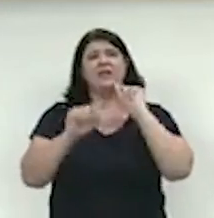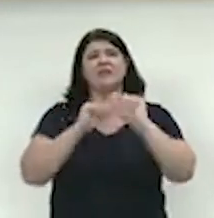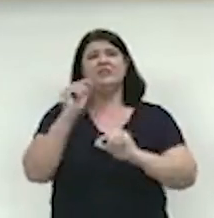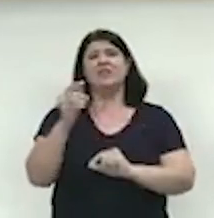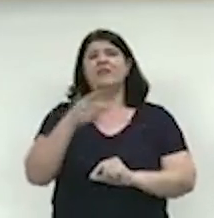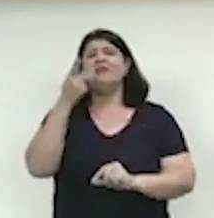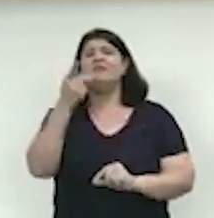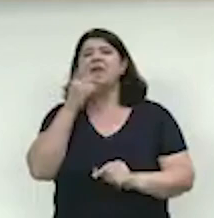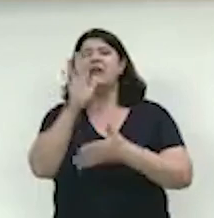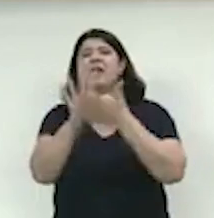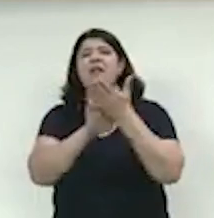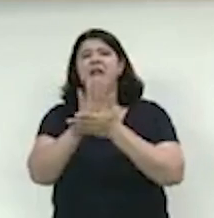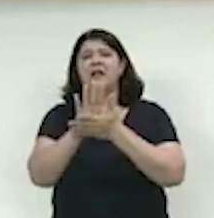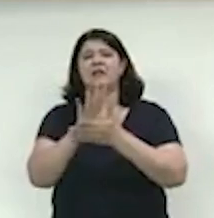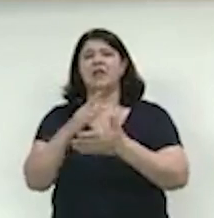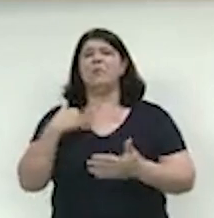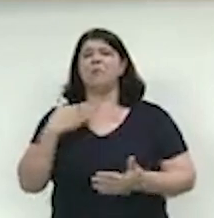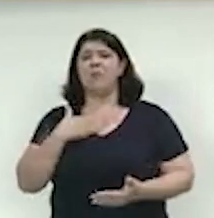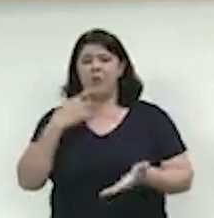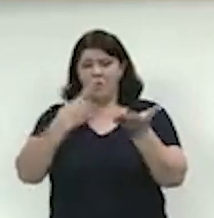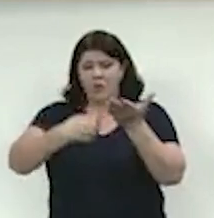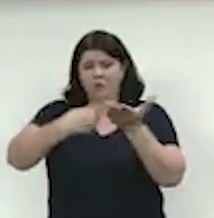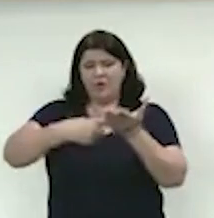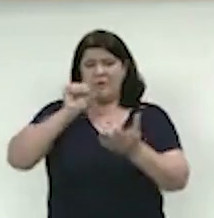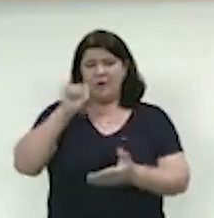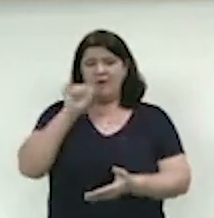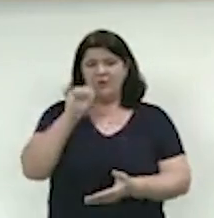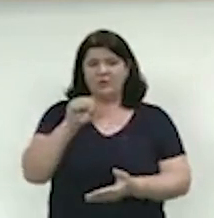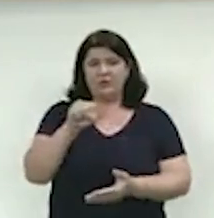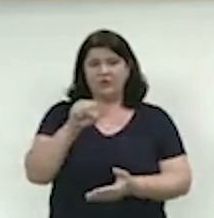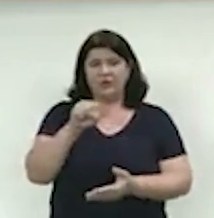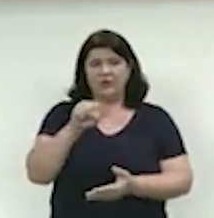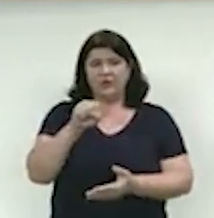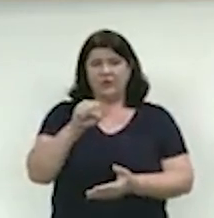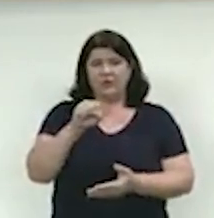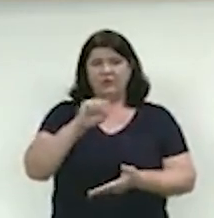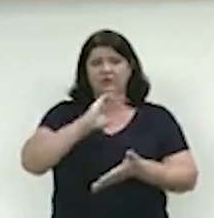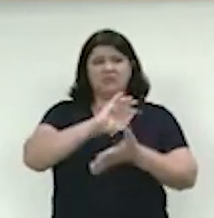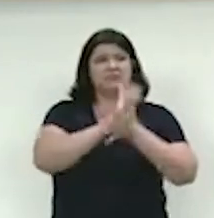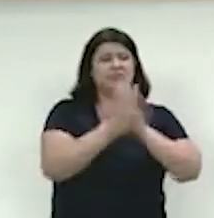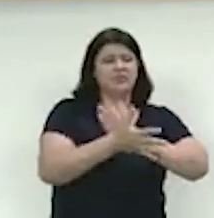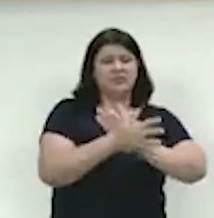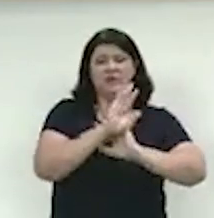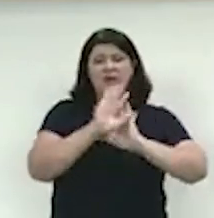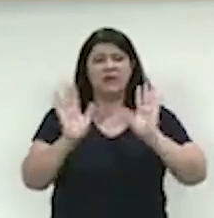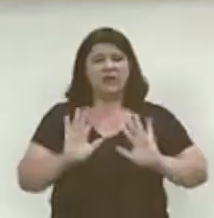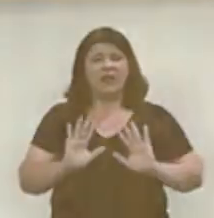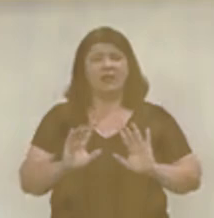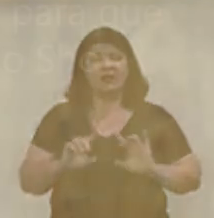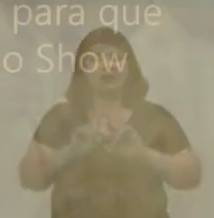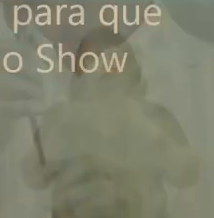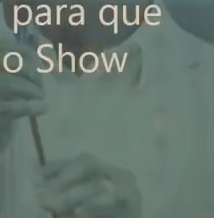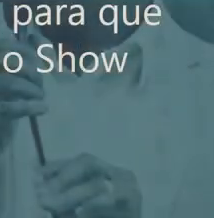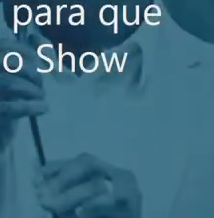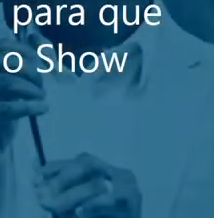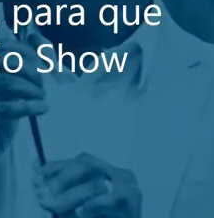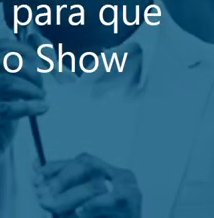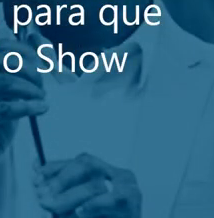rede social. Eu tinha um compromisso, sim, de não escraxar ninguém. Minha boa tarde a todos. Por isso é só.